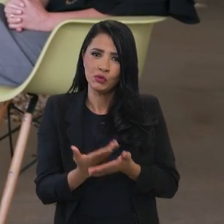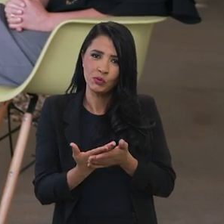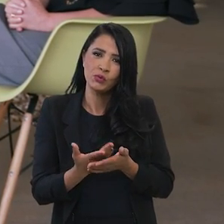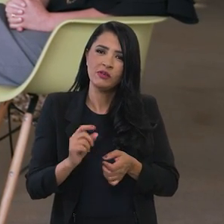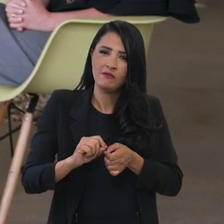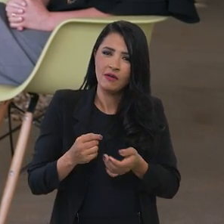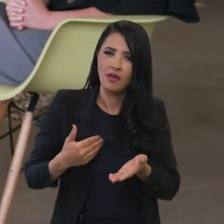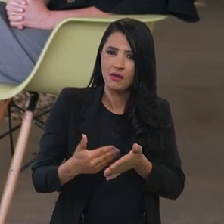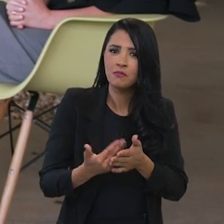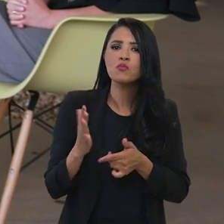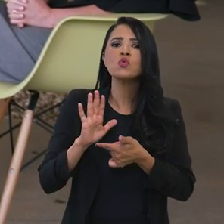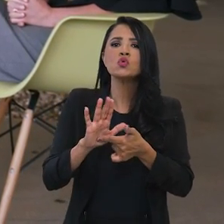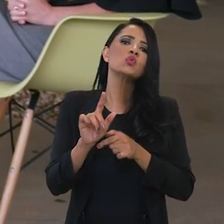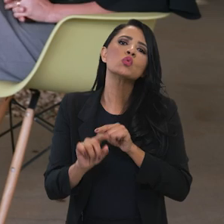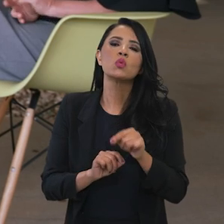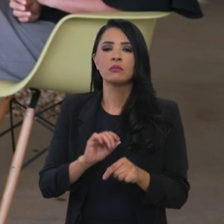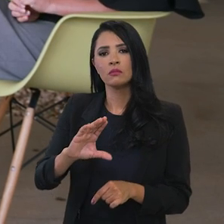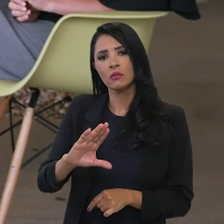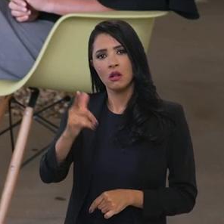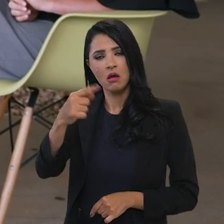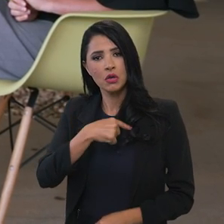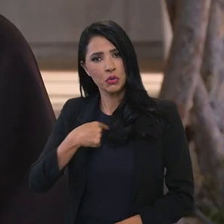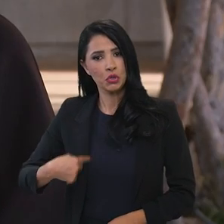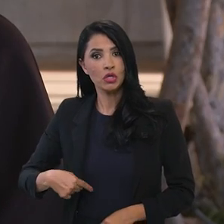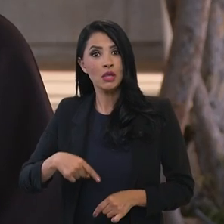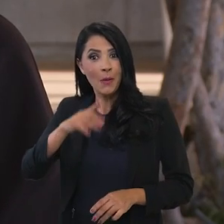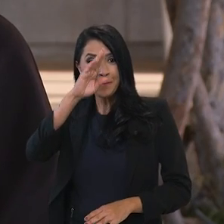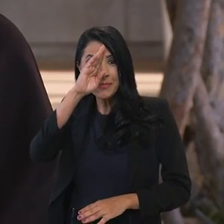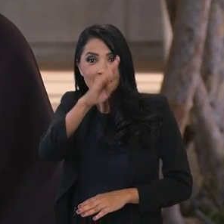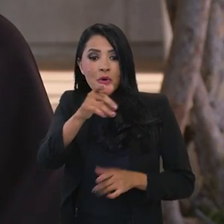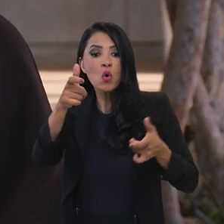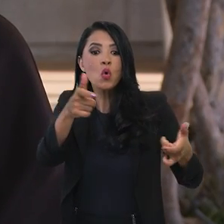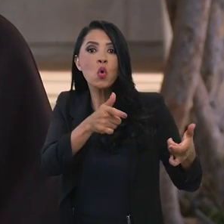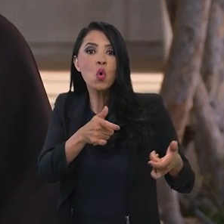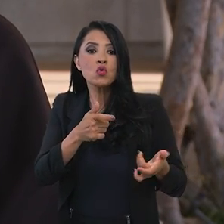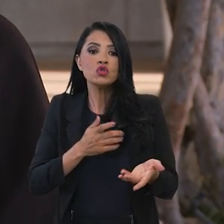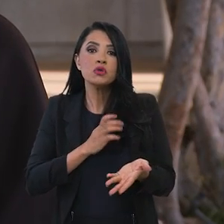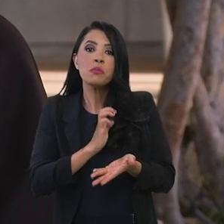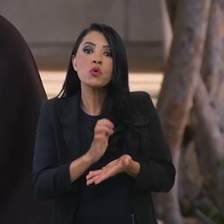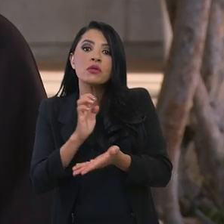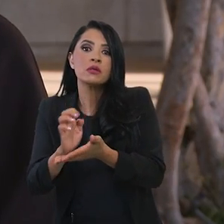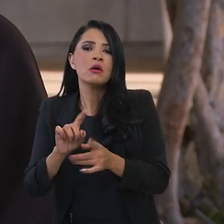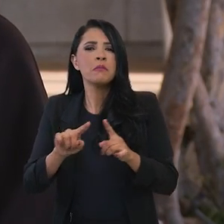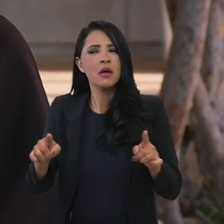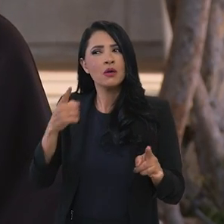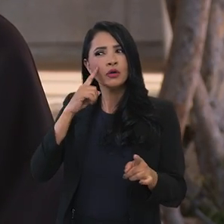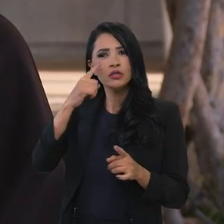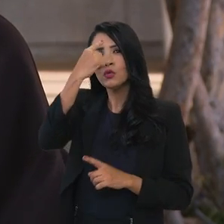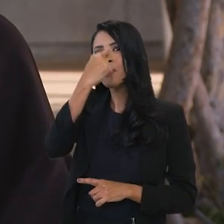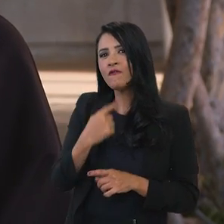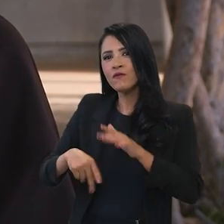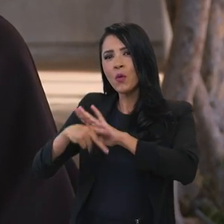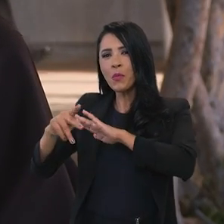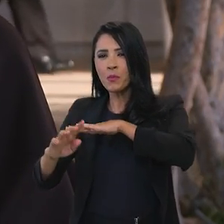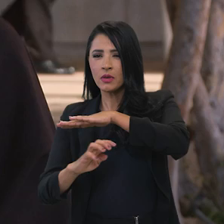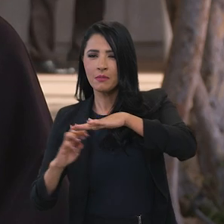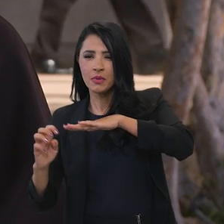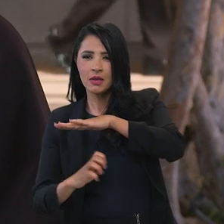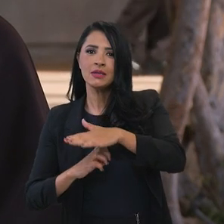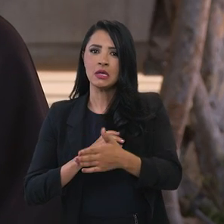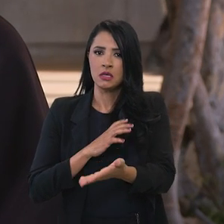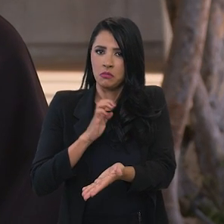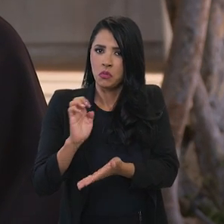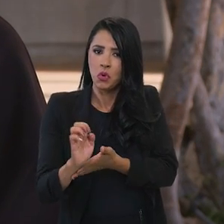exportadoras, nós constatamos que é a região o mercado prioritário para elas. 61% das